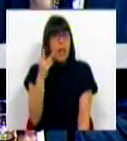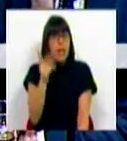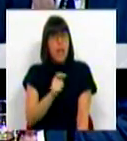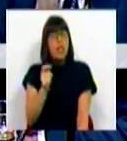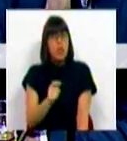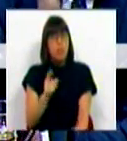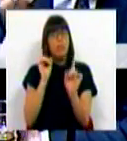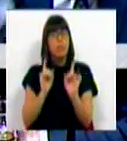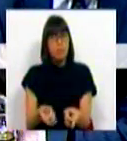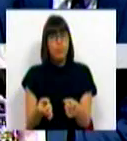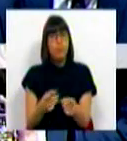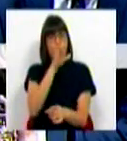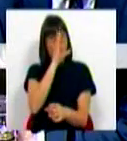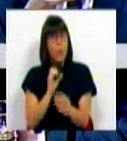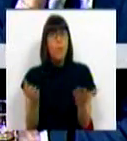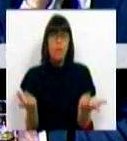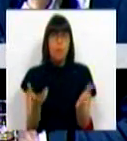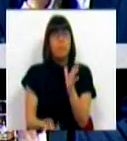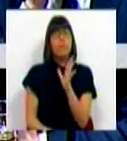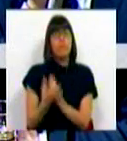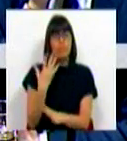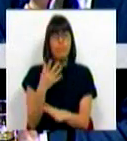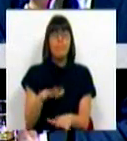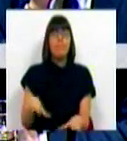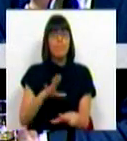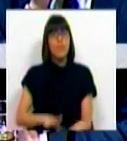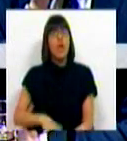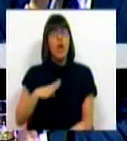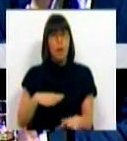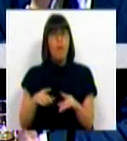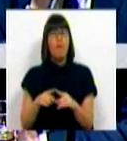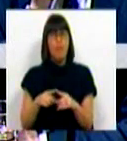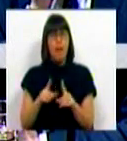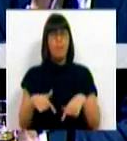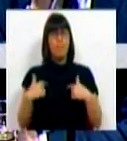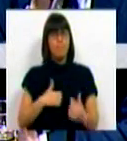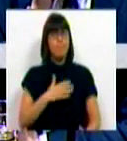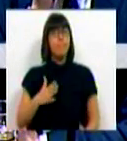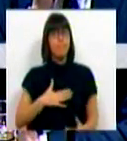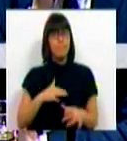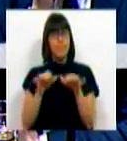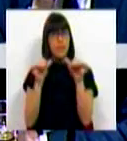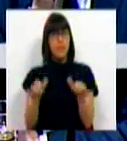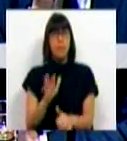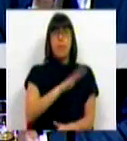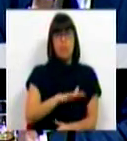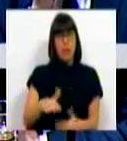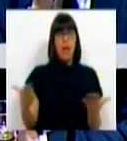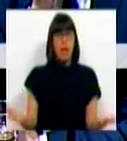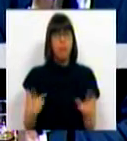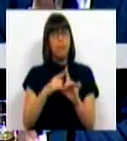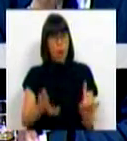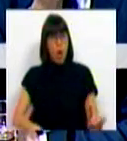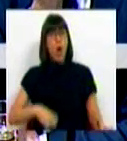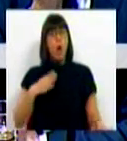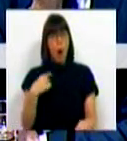termos entrado no Governo e termos criado um clima de confiança com as próprias empresas e o sistema científico. É de